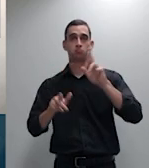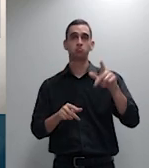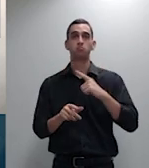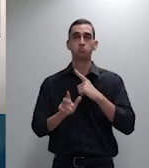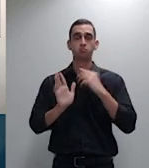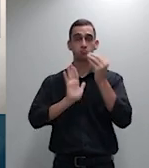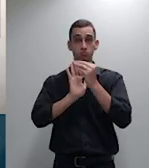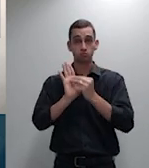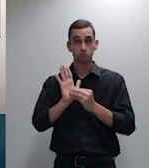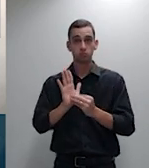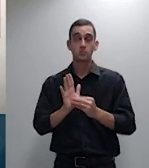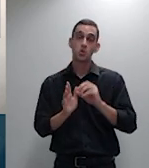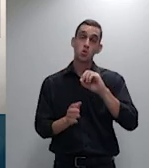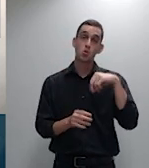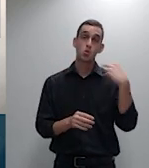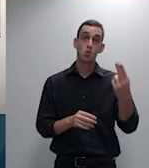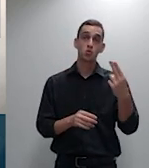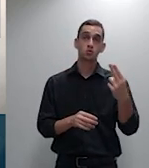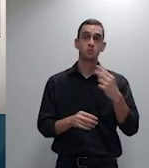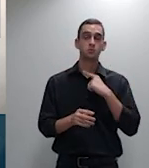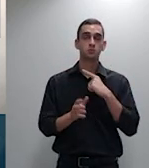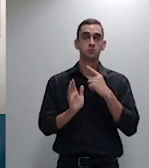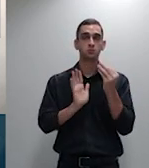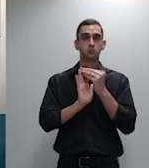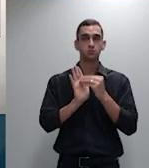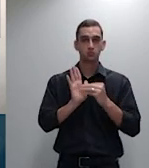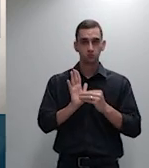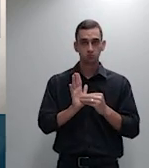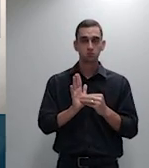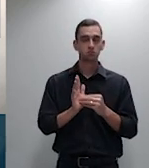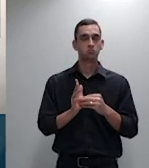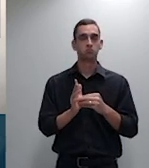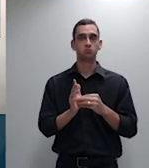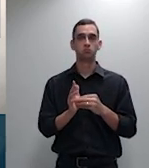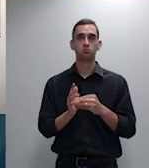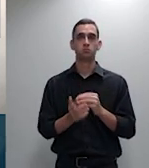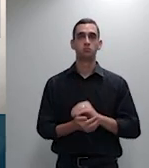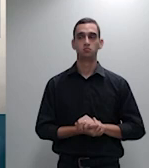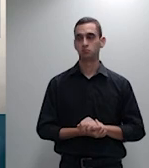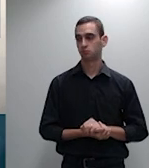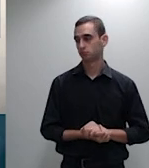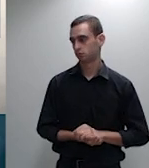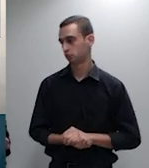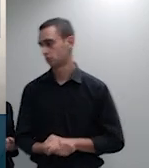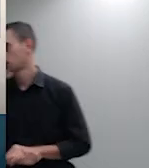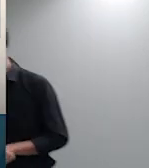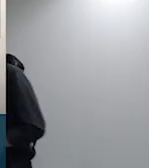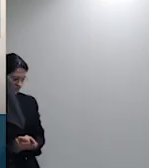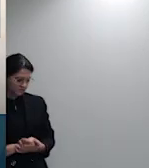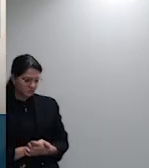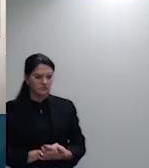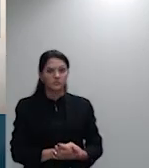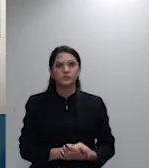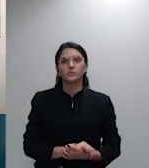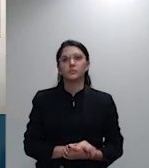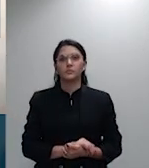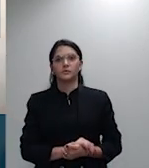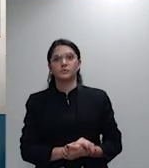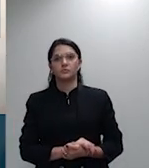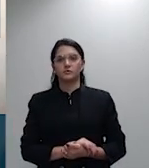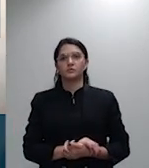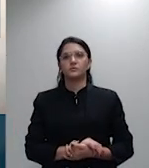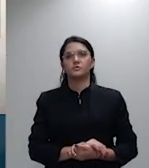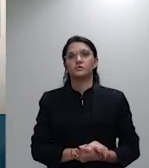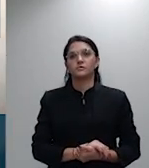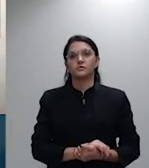o idoso à luz da tese proposta por isso propõe-se a fixação de uma tese com o seguinte